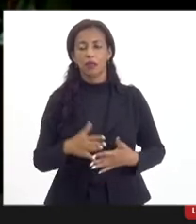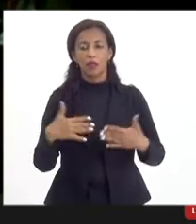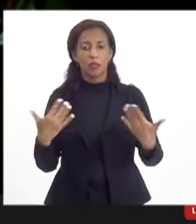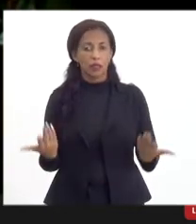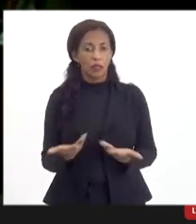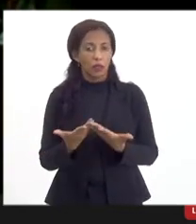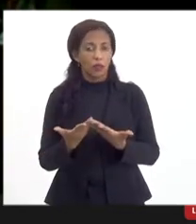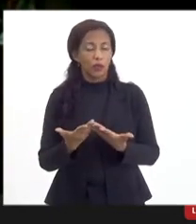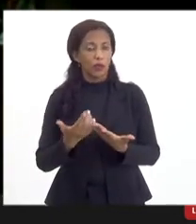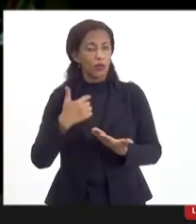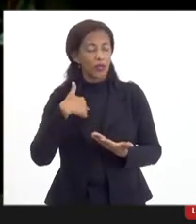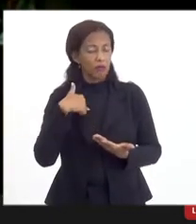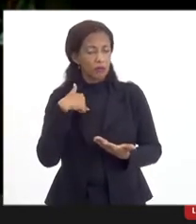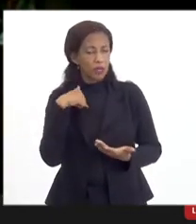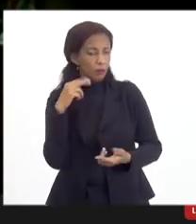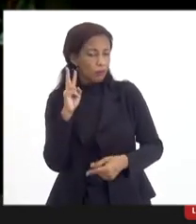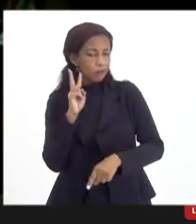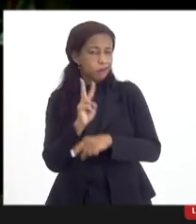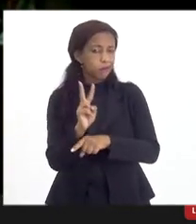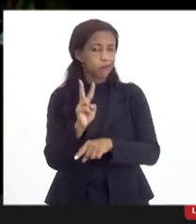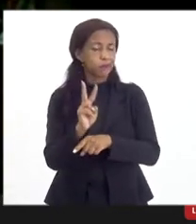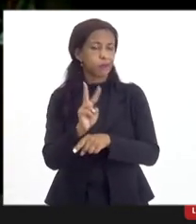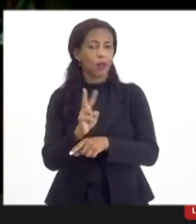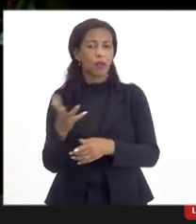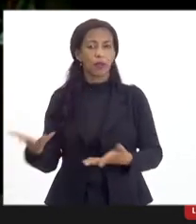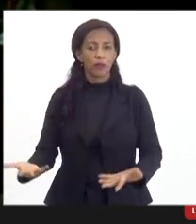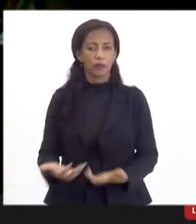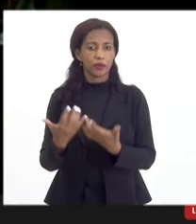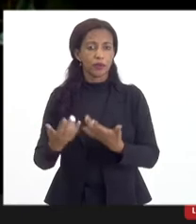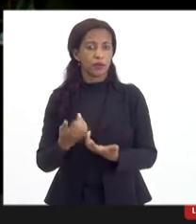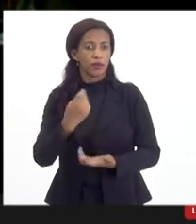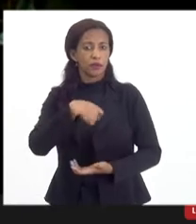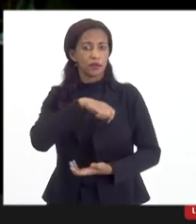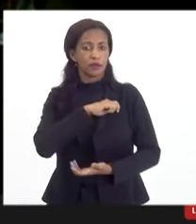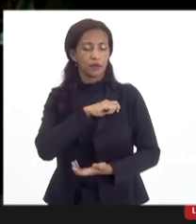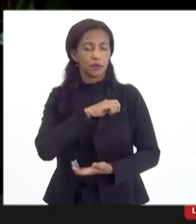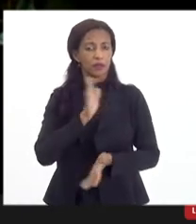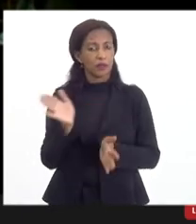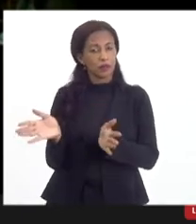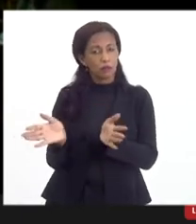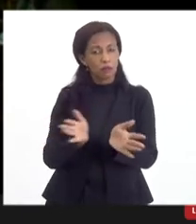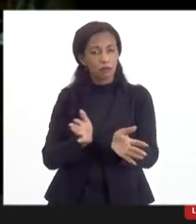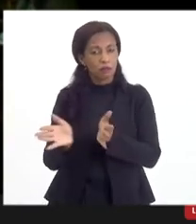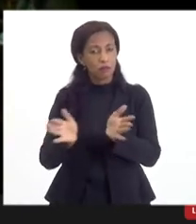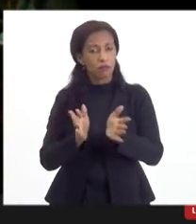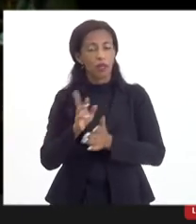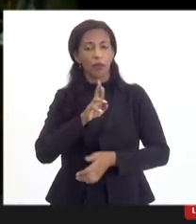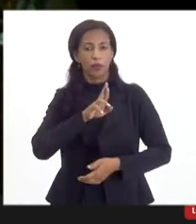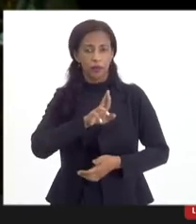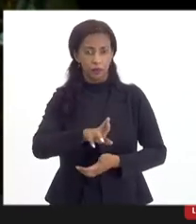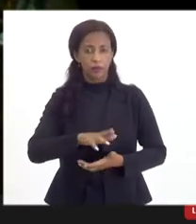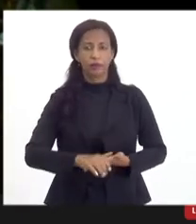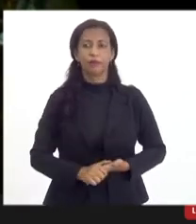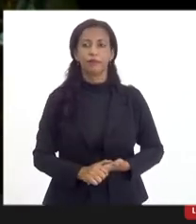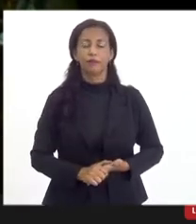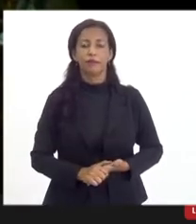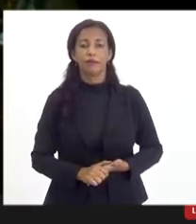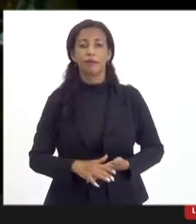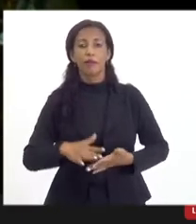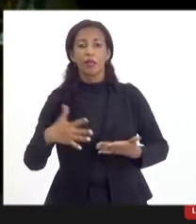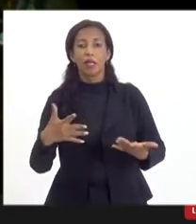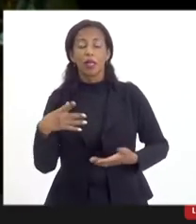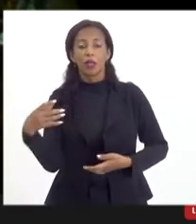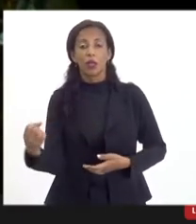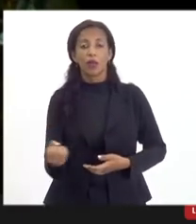eu sempre defendo é que o incentivo fiscal tem que ser condicionado a um resultado. E aí está a